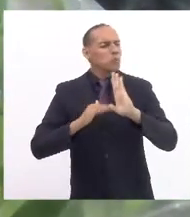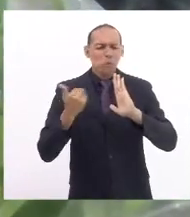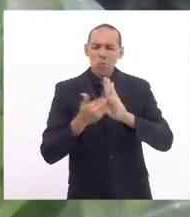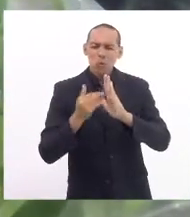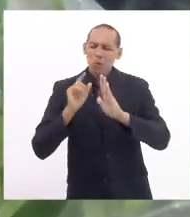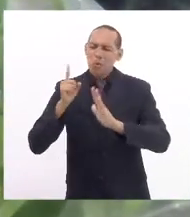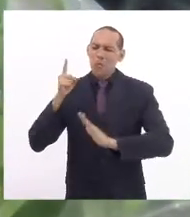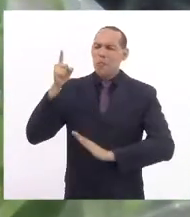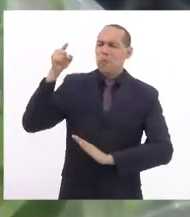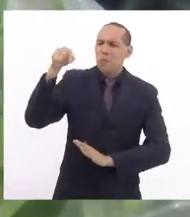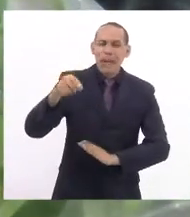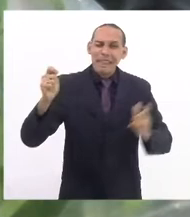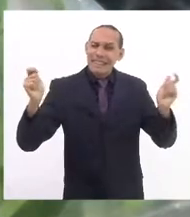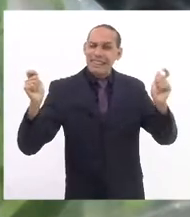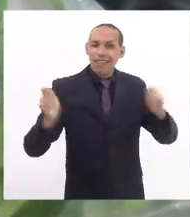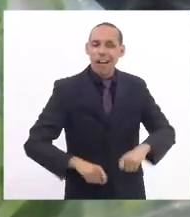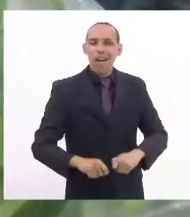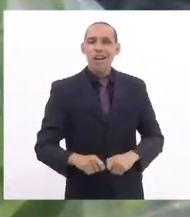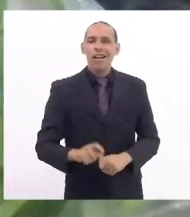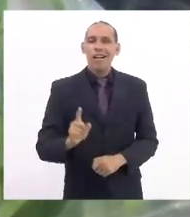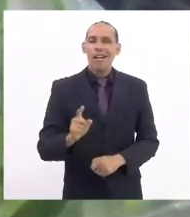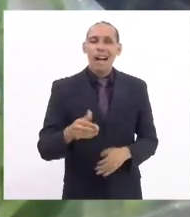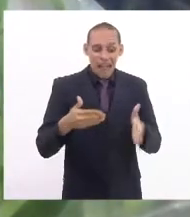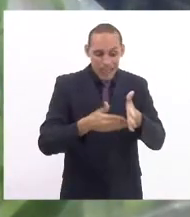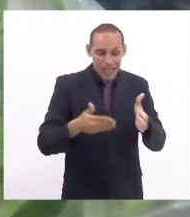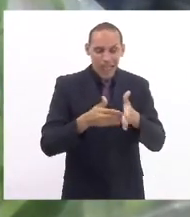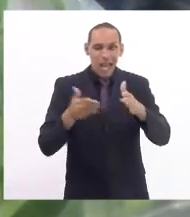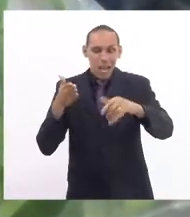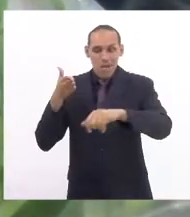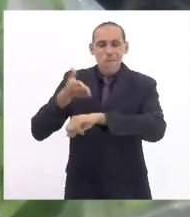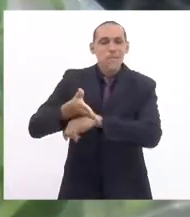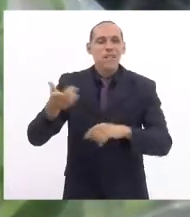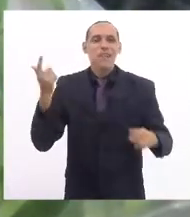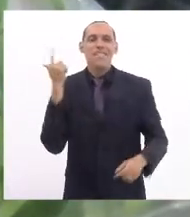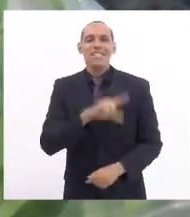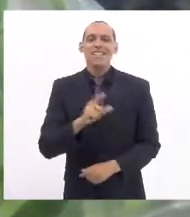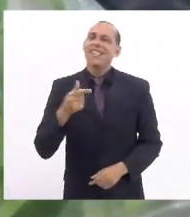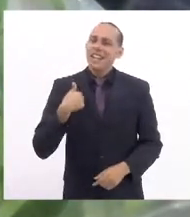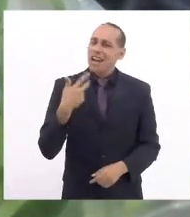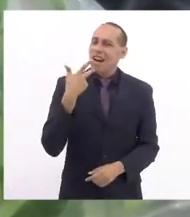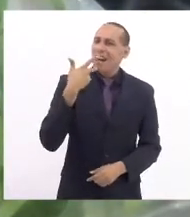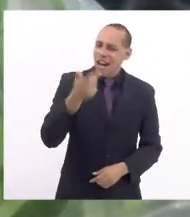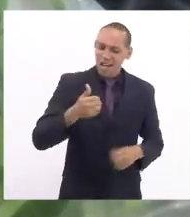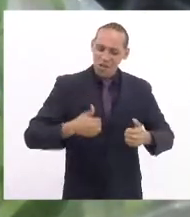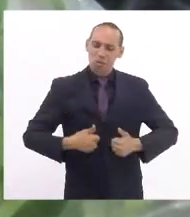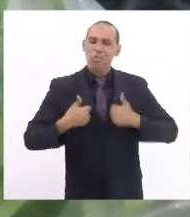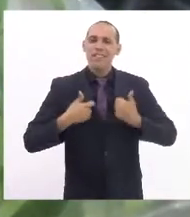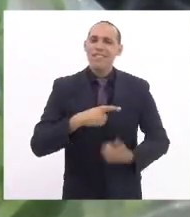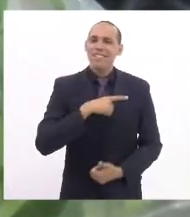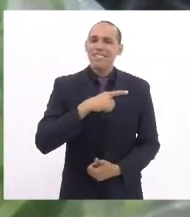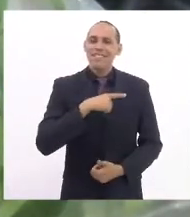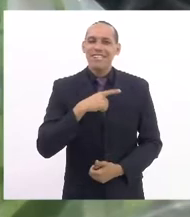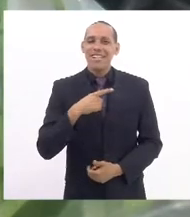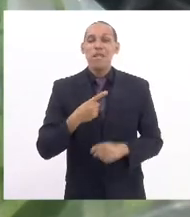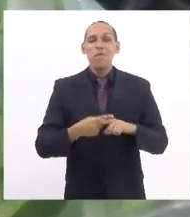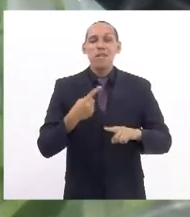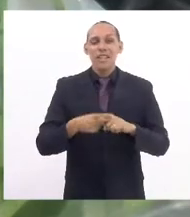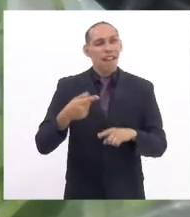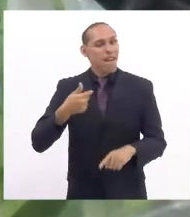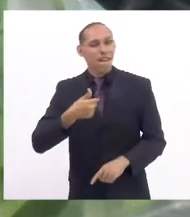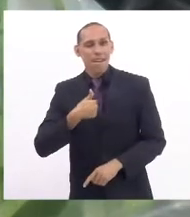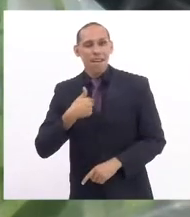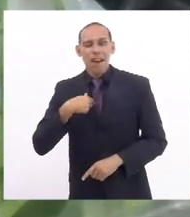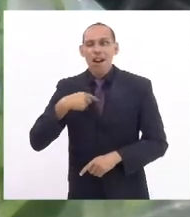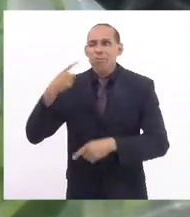Nós podemos fazer além do nosso limite. E eu falo isso com muito orgulho, deputada Tia Ju, porque quando eu faço uma